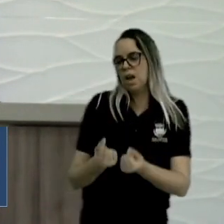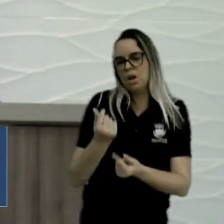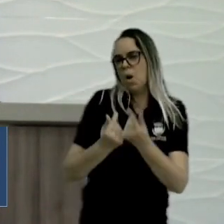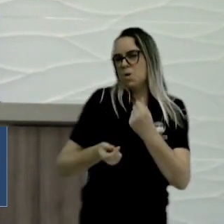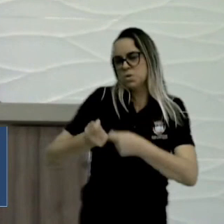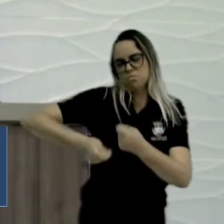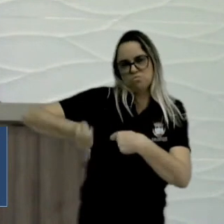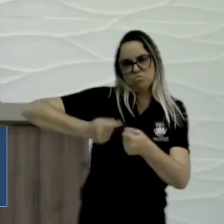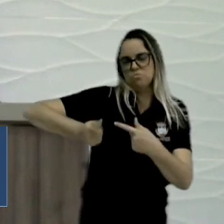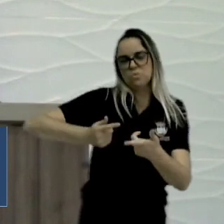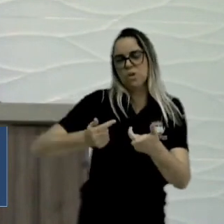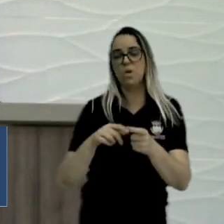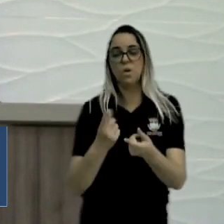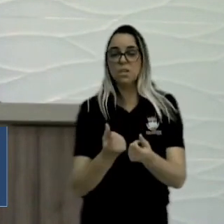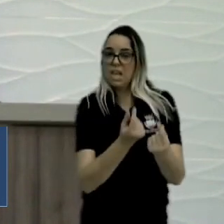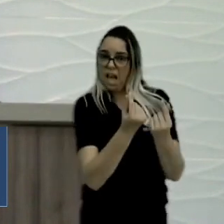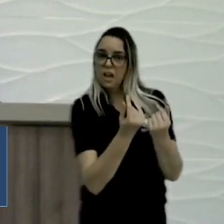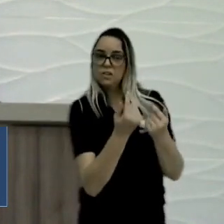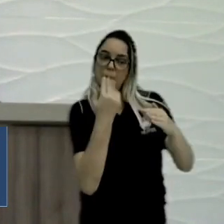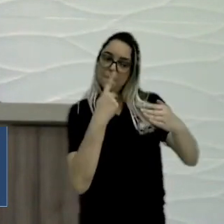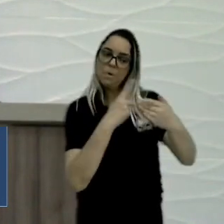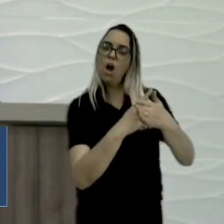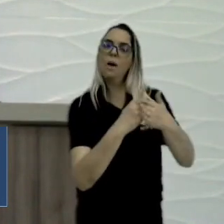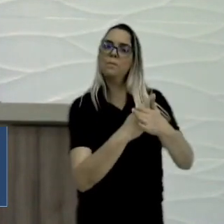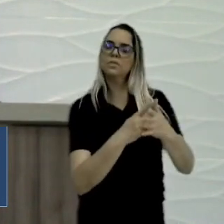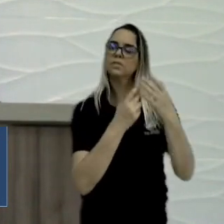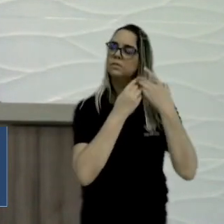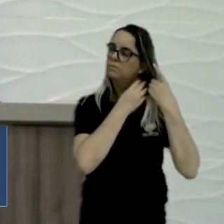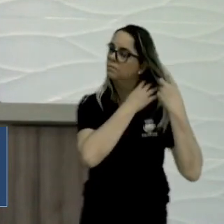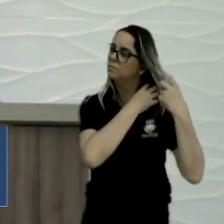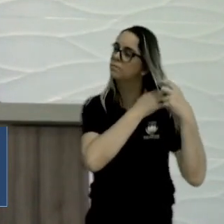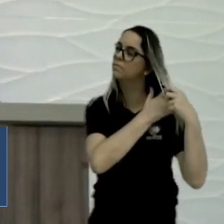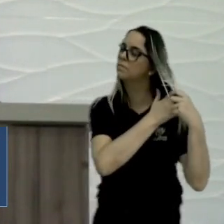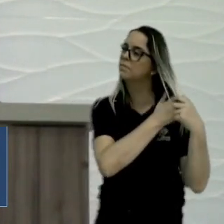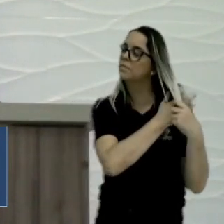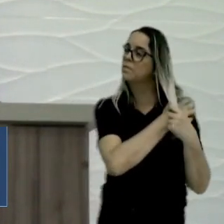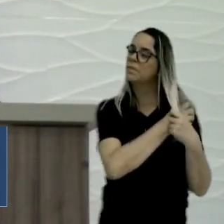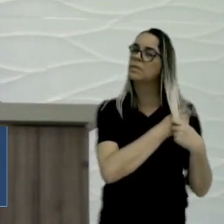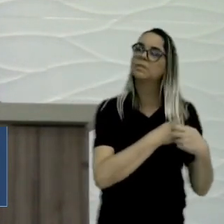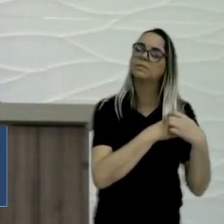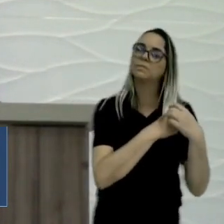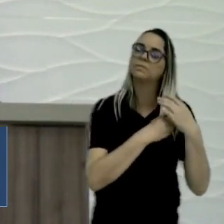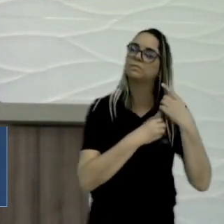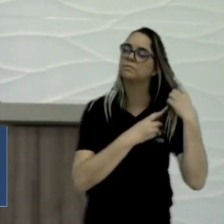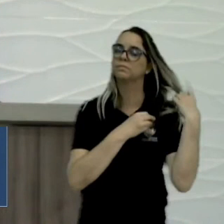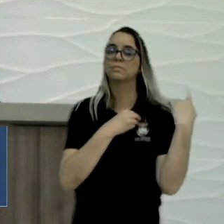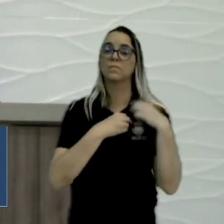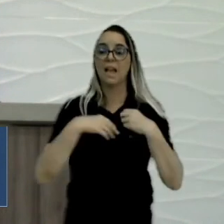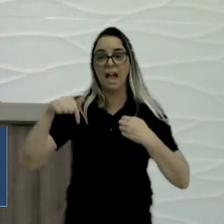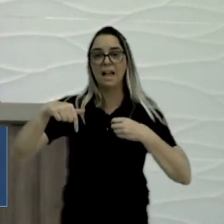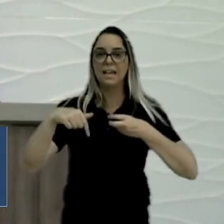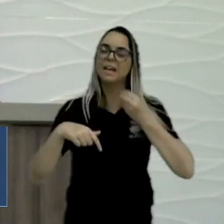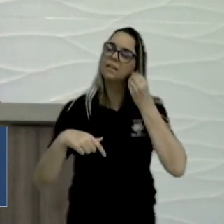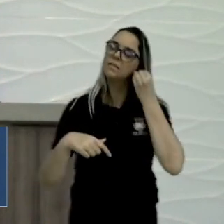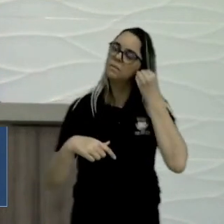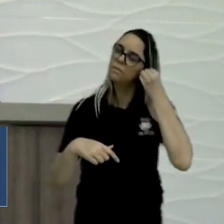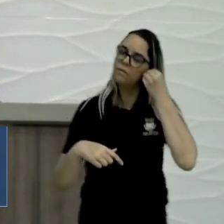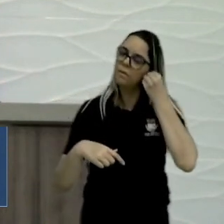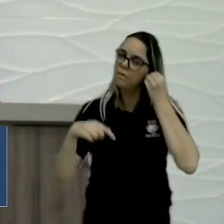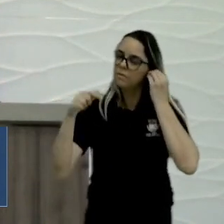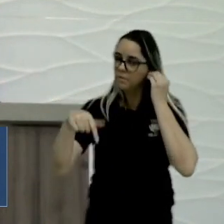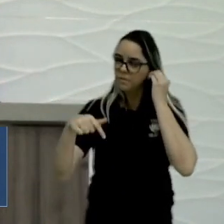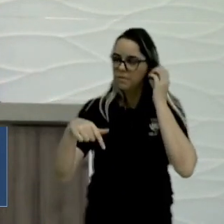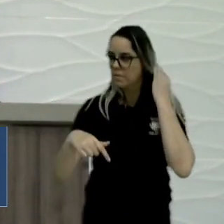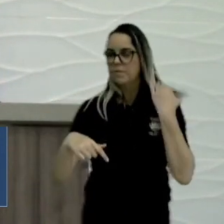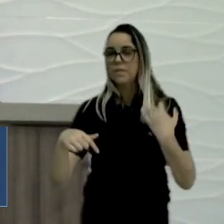os dinheiros são deles. Ninguém está aqui na tribuna para discutir riqueza de ninguém, não. O que a gente enaltece